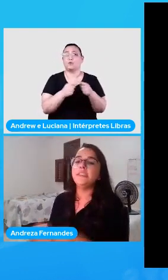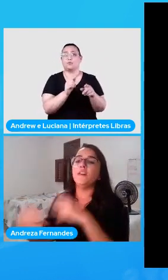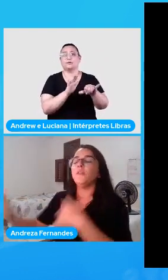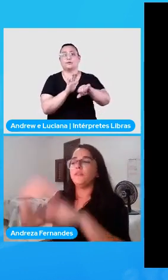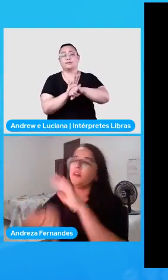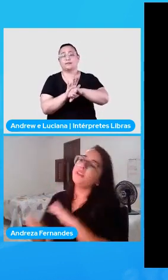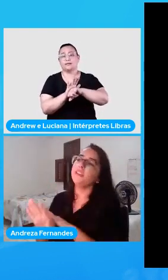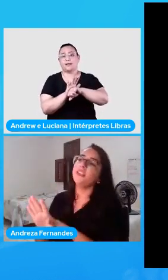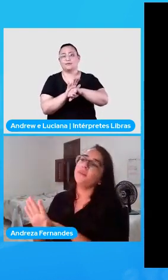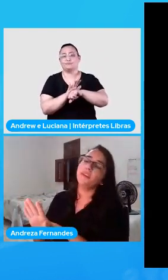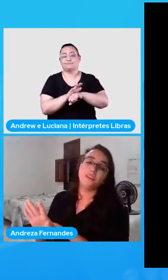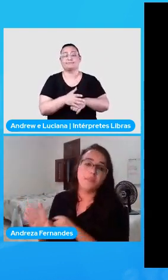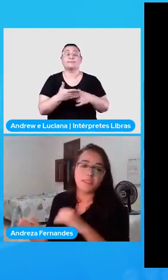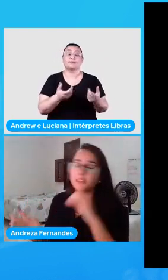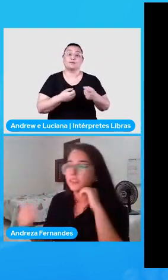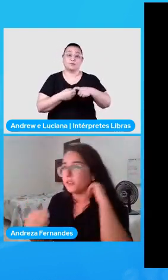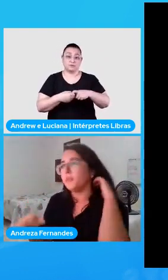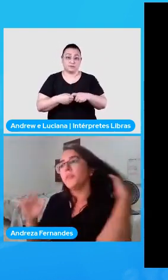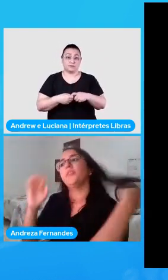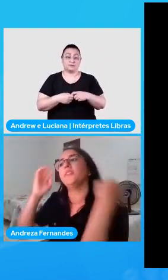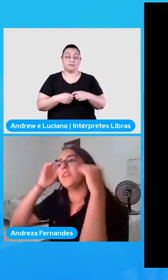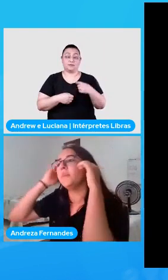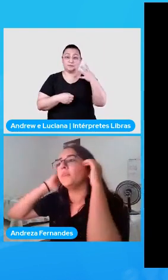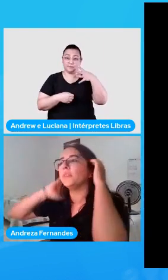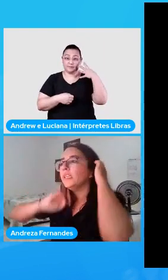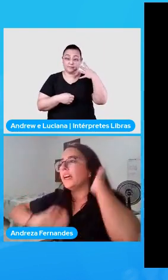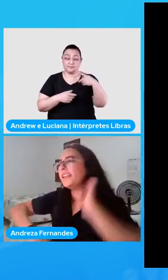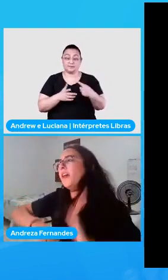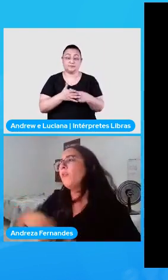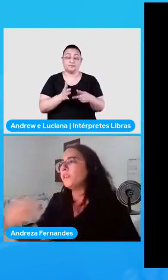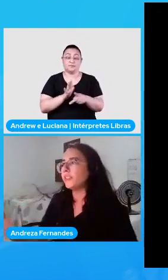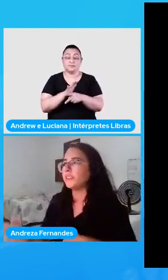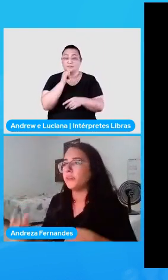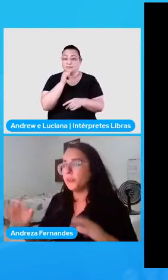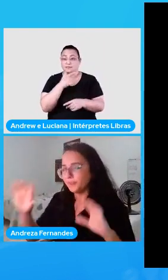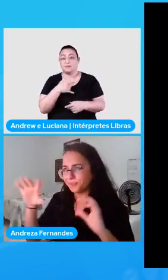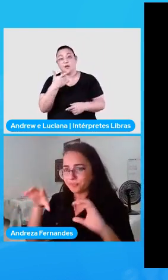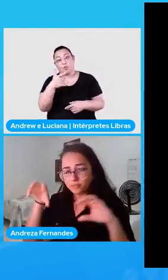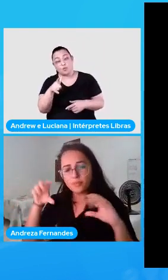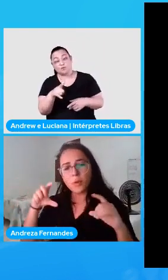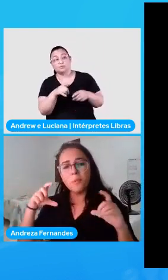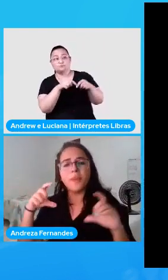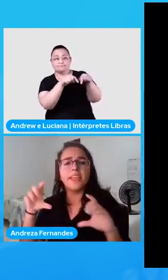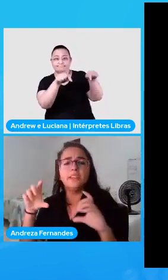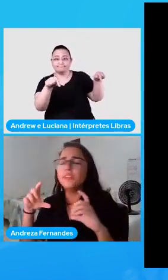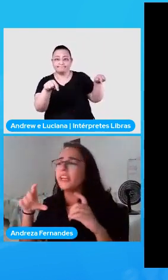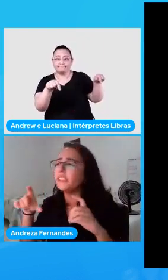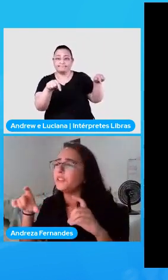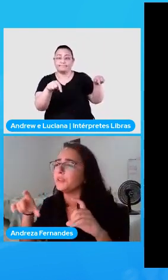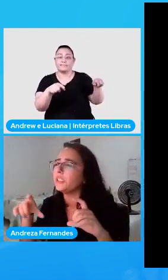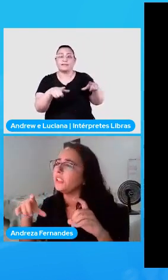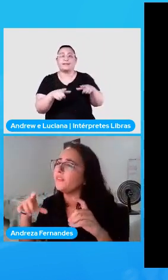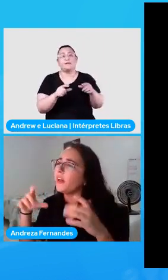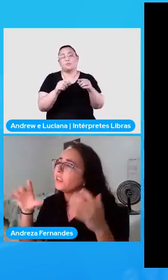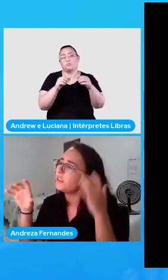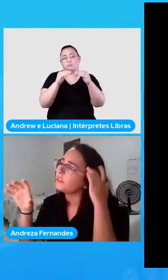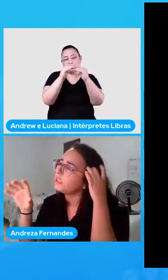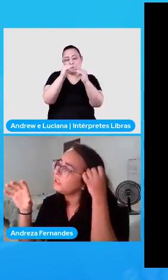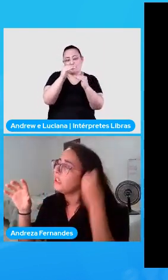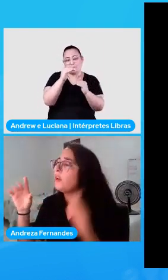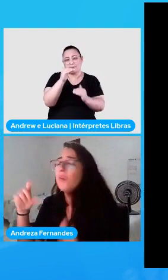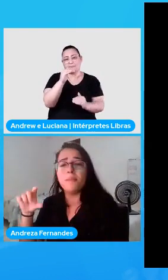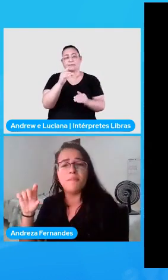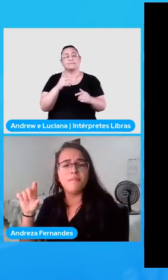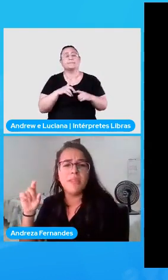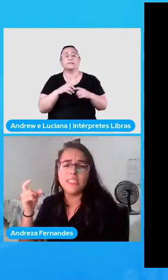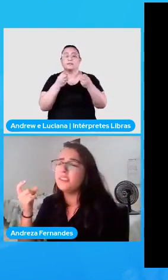Então, voltando aqui para a nossa apresentação e para o nosso exemplo, aqui é um outro exemplo, um pequeno trecho, que fala de